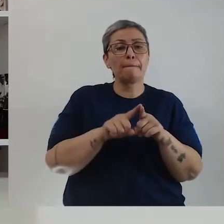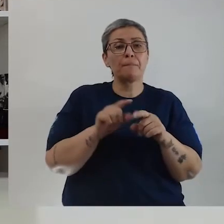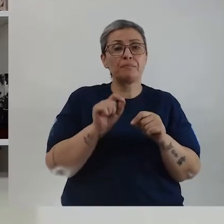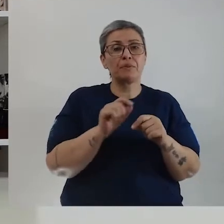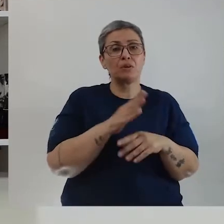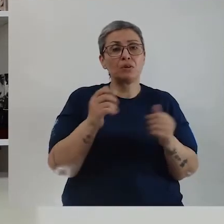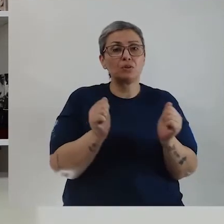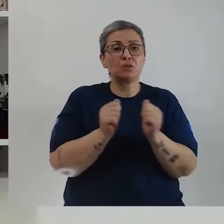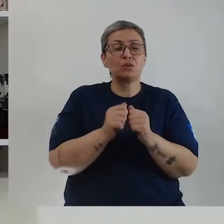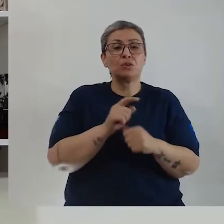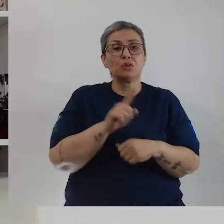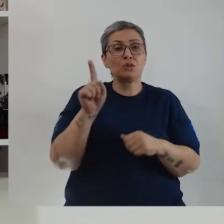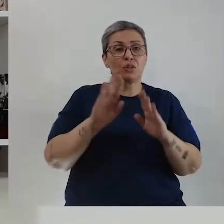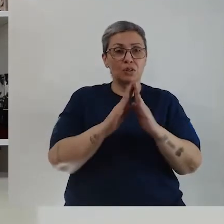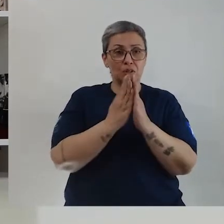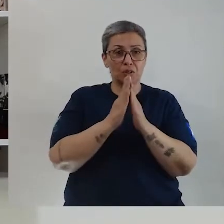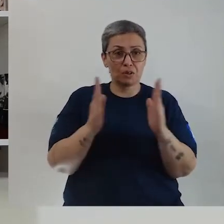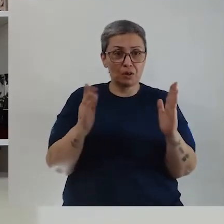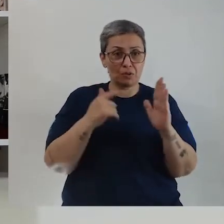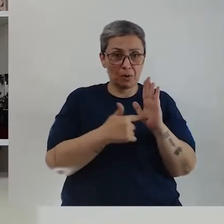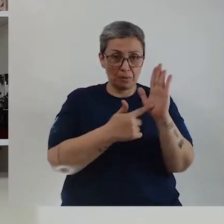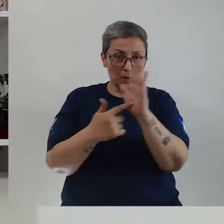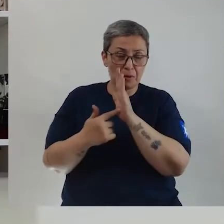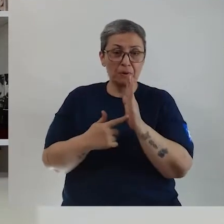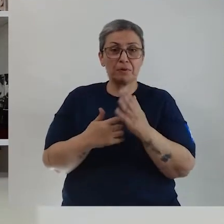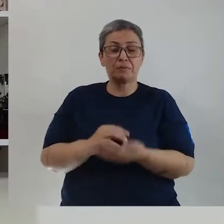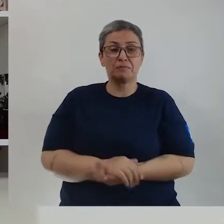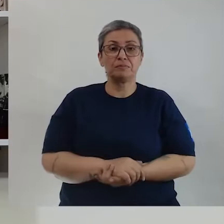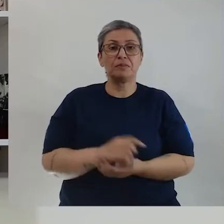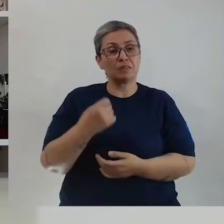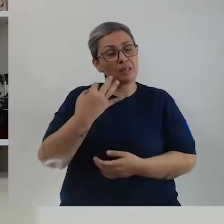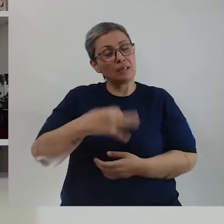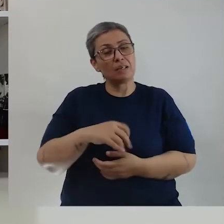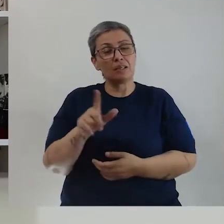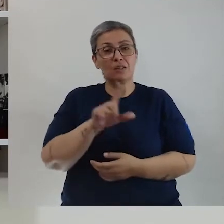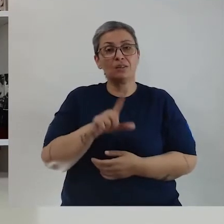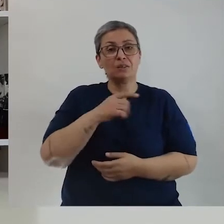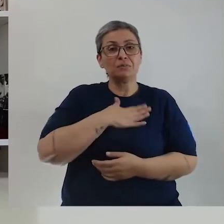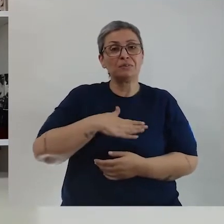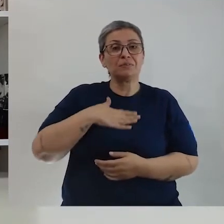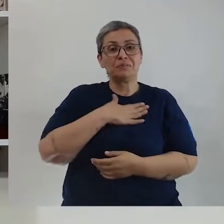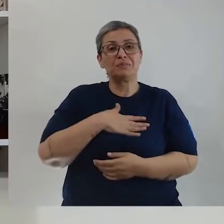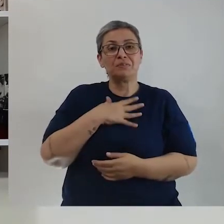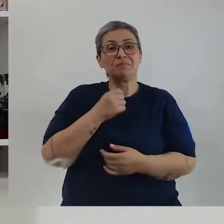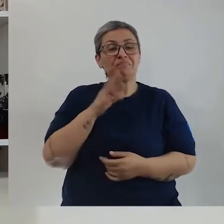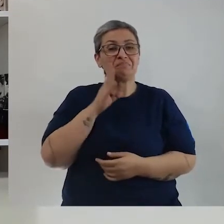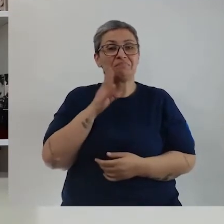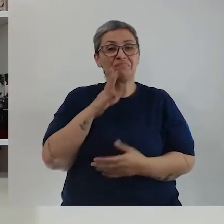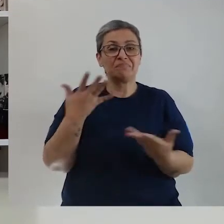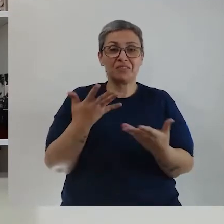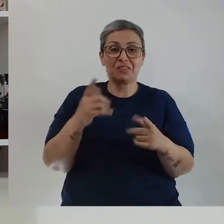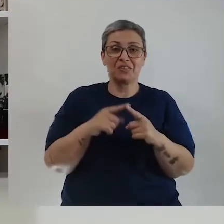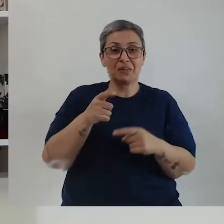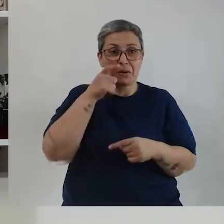Você ir conosco lá na biblioteca mostrar a sua exposição? Com certeza! É um prazer! É